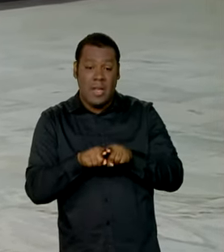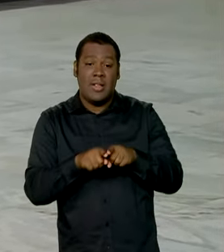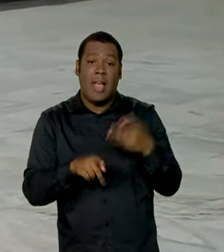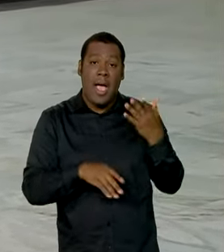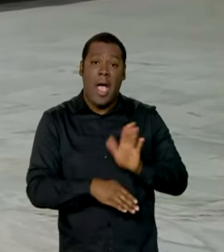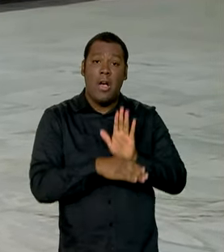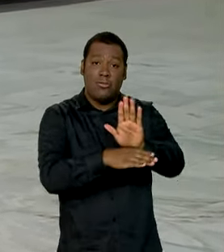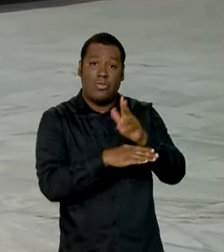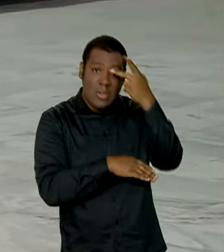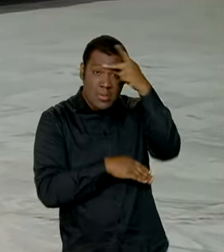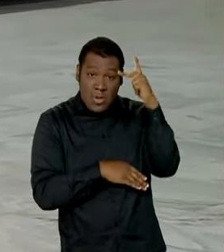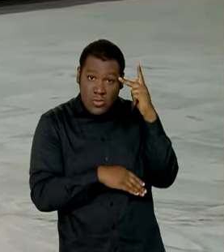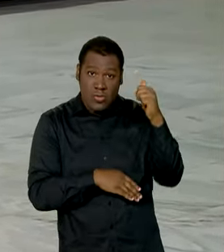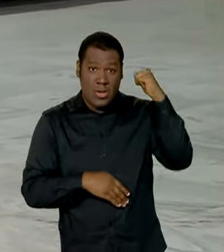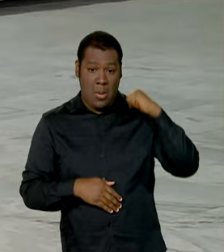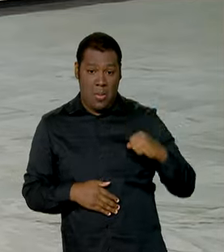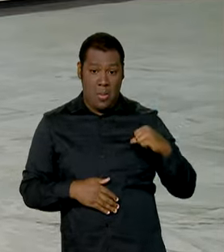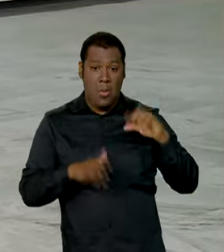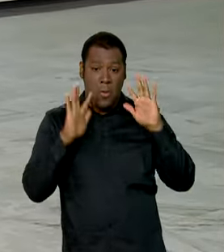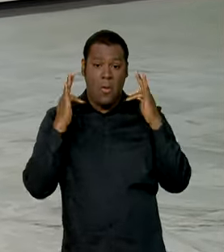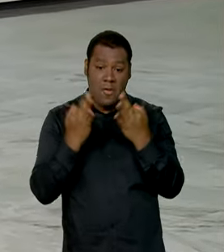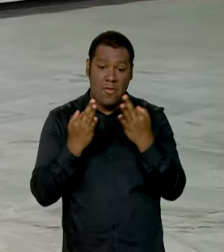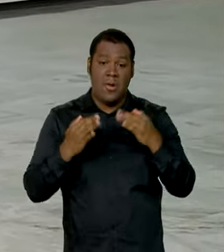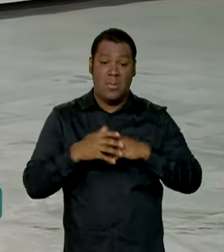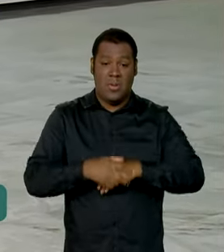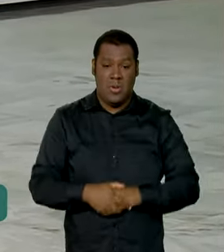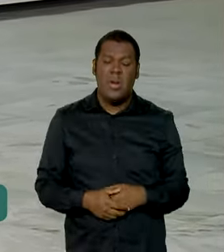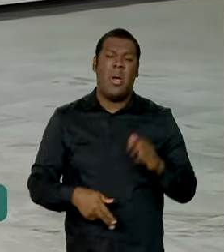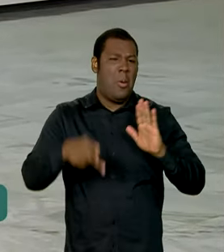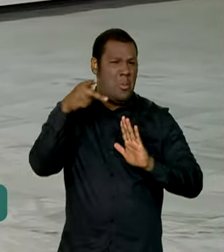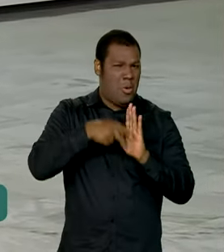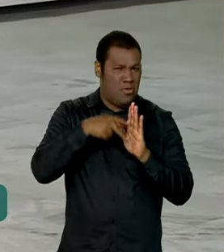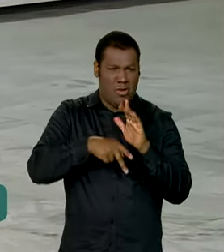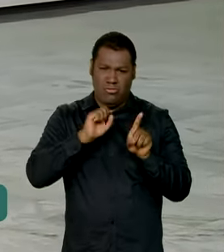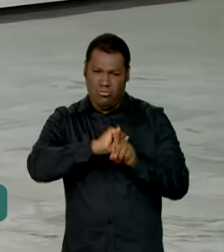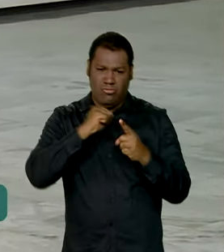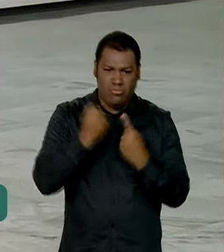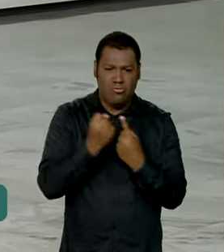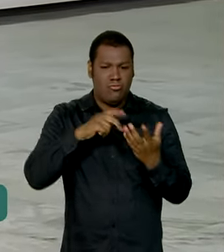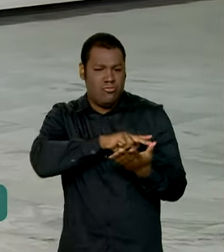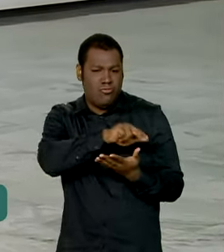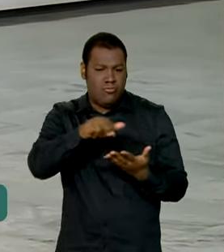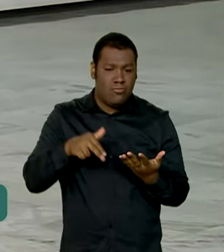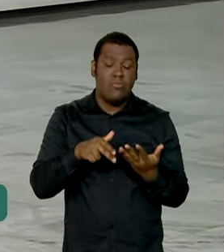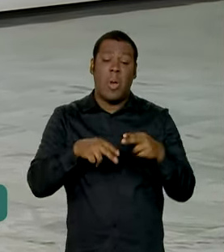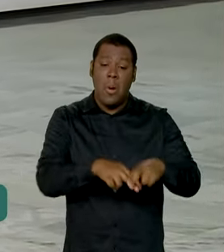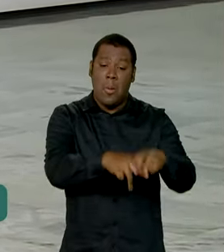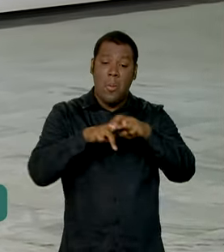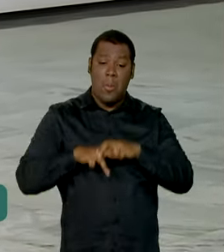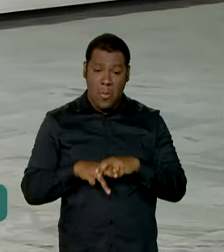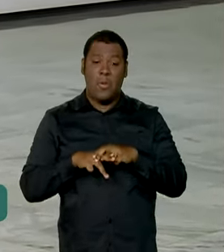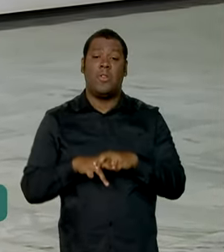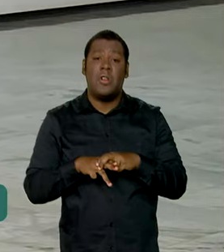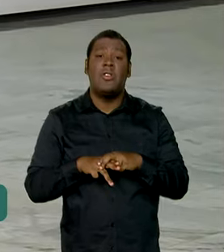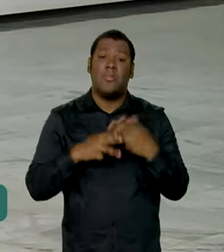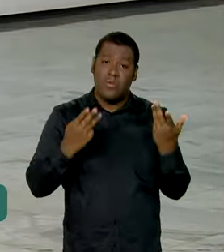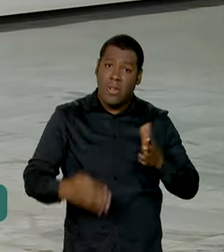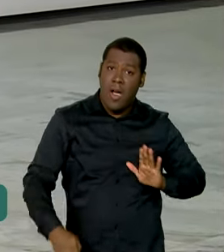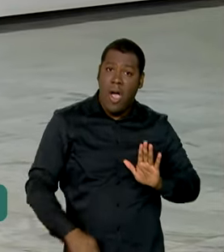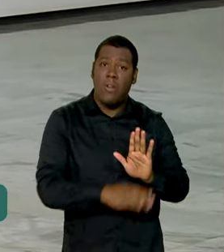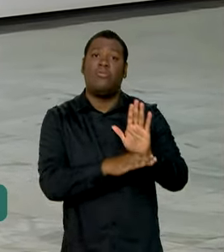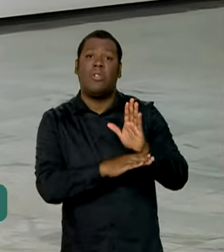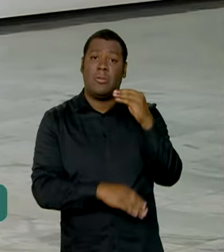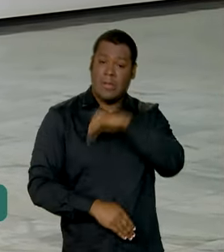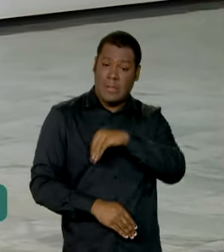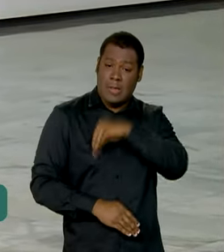beneficiários do Bolsa Família e de outros programas sociais são os principais responsáveis pelo crescimento